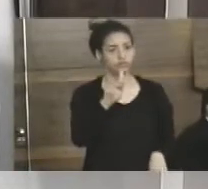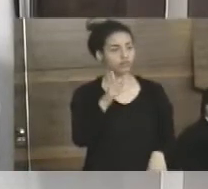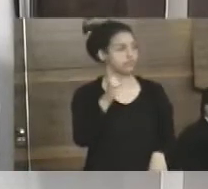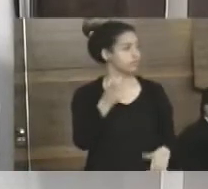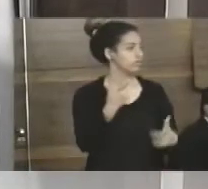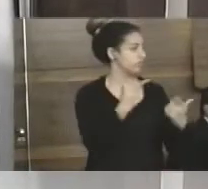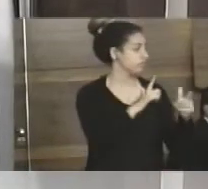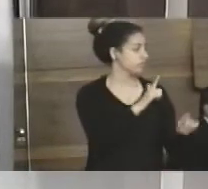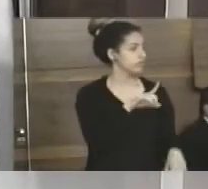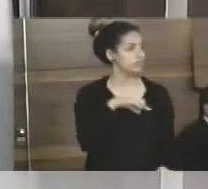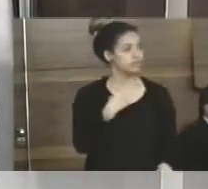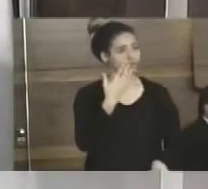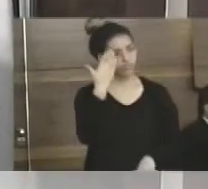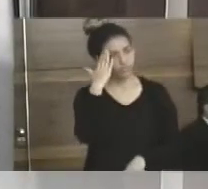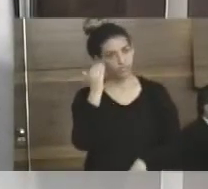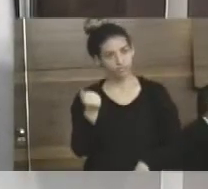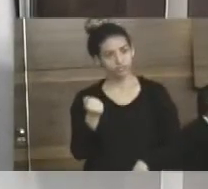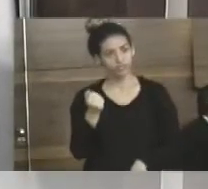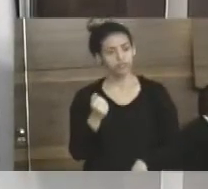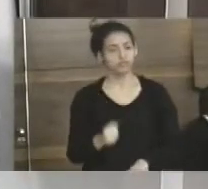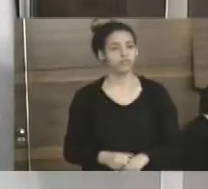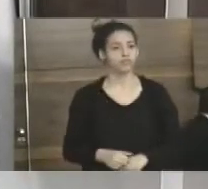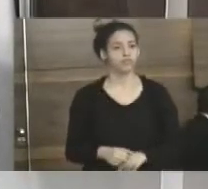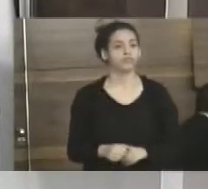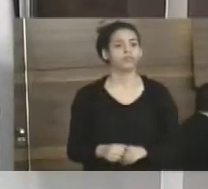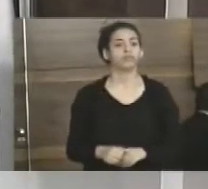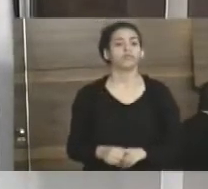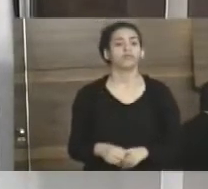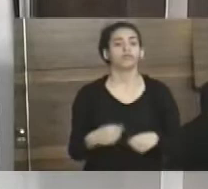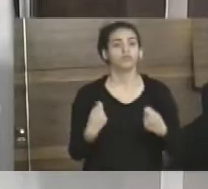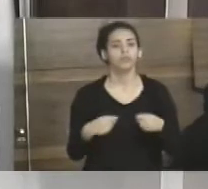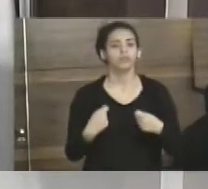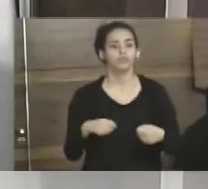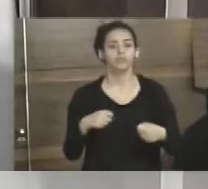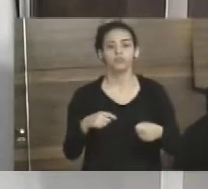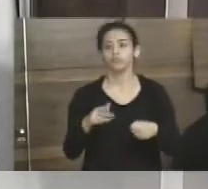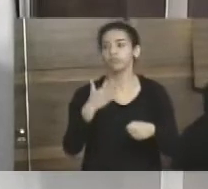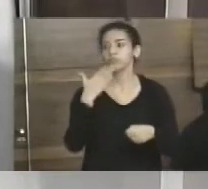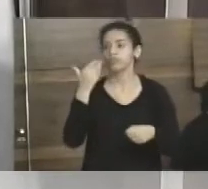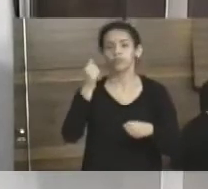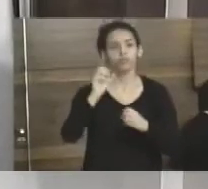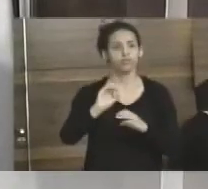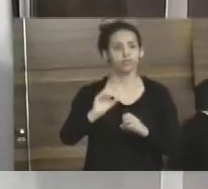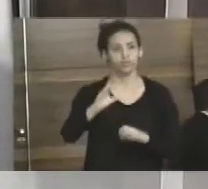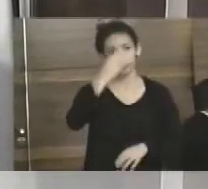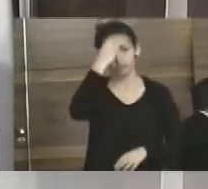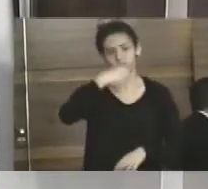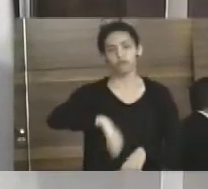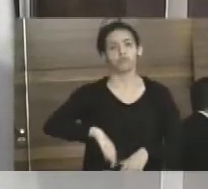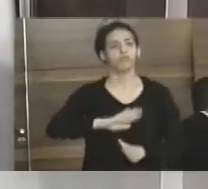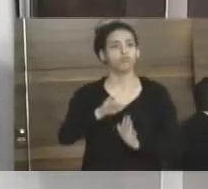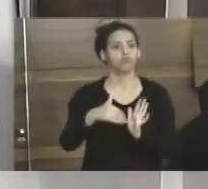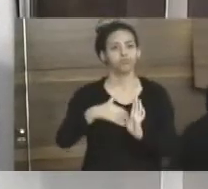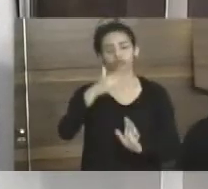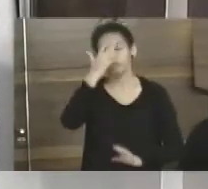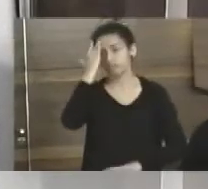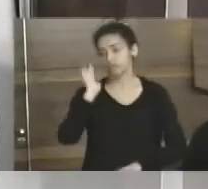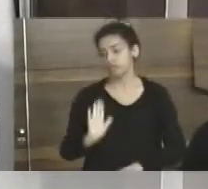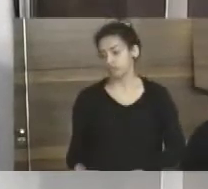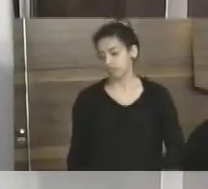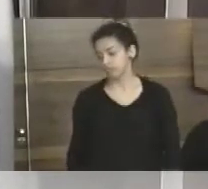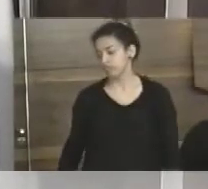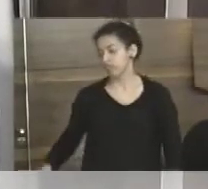município tem que investir na educação. Educação e cidadania. Todo ser humano, desde